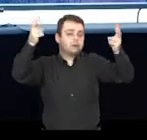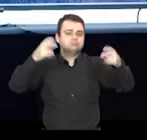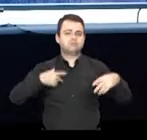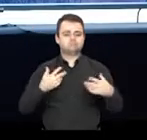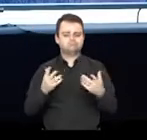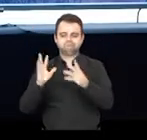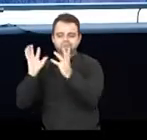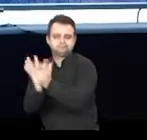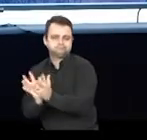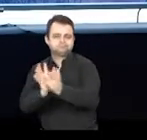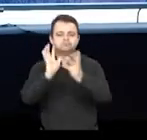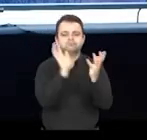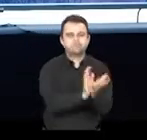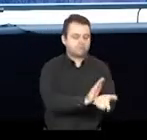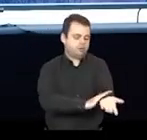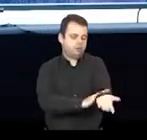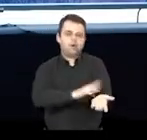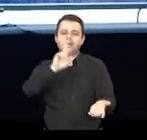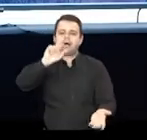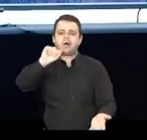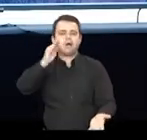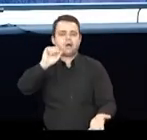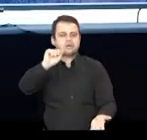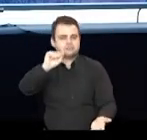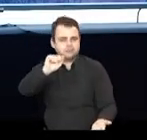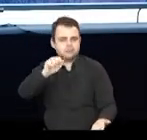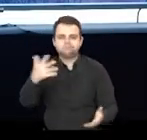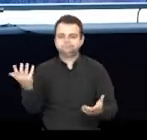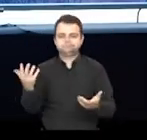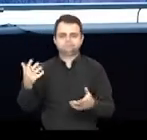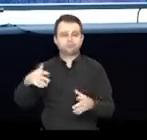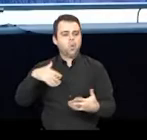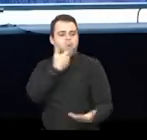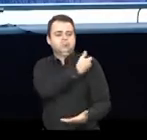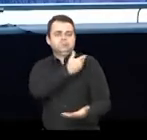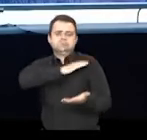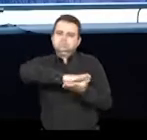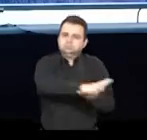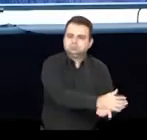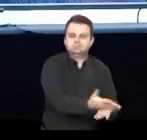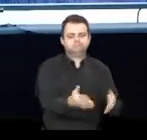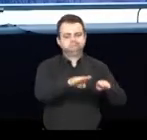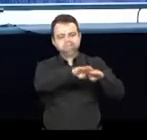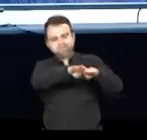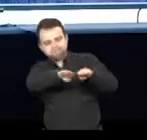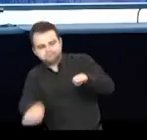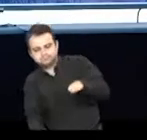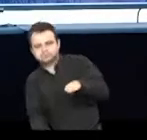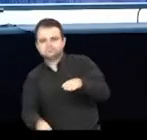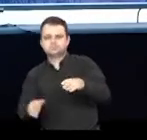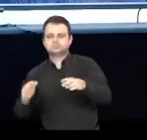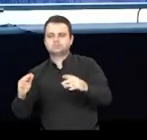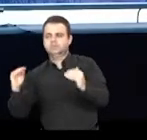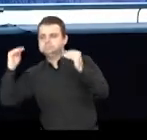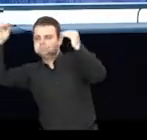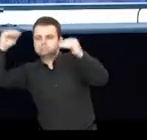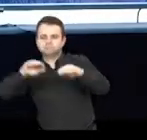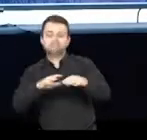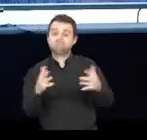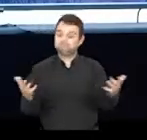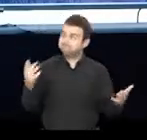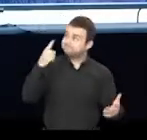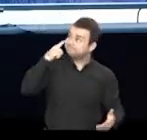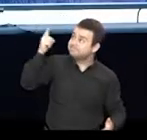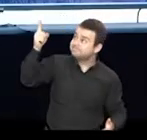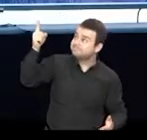-raciais, está discutindo aqui questões de racismo, desigualdade social. Quando ele coloca esse personagem num